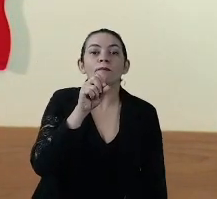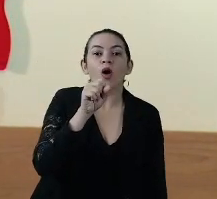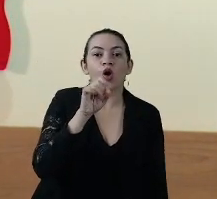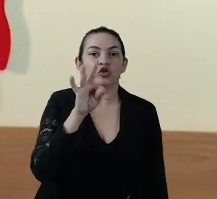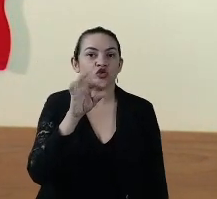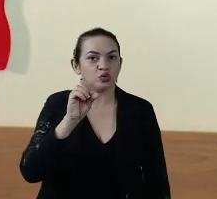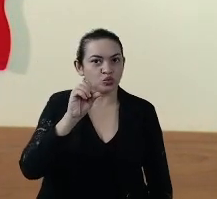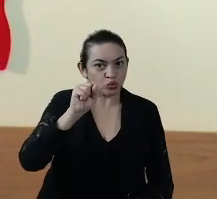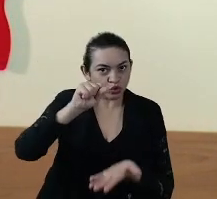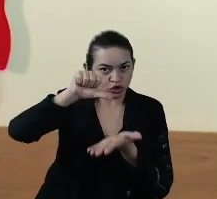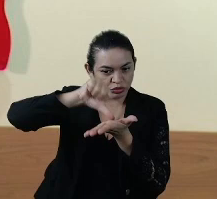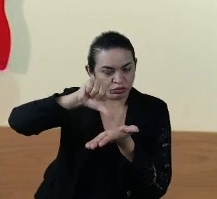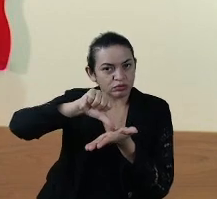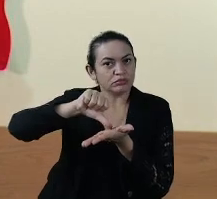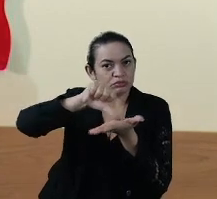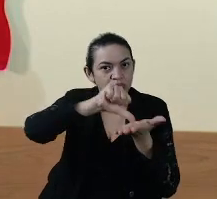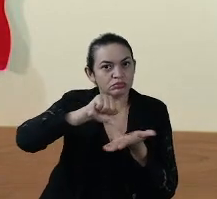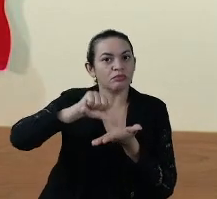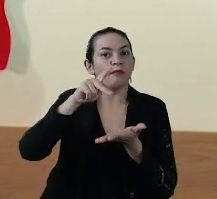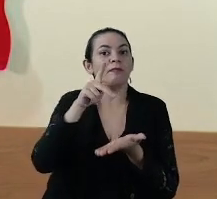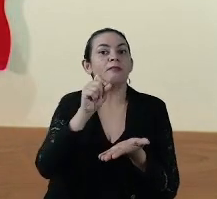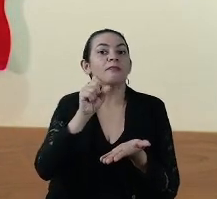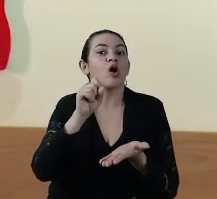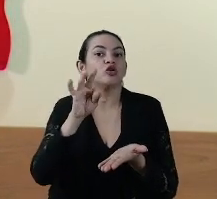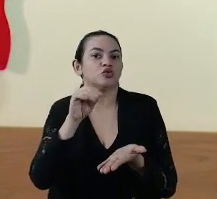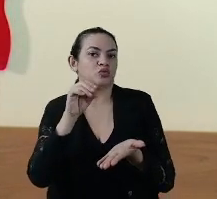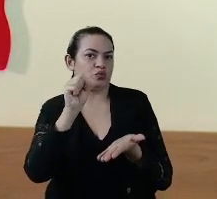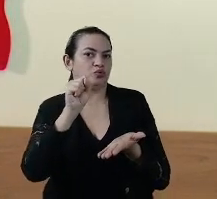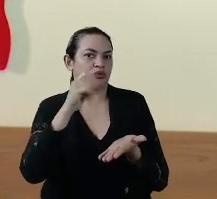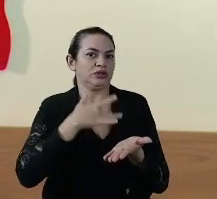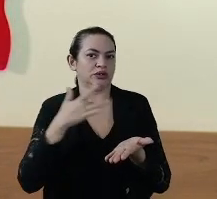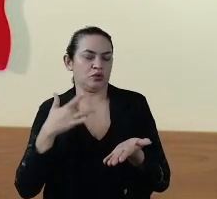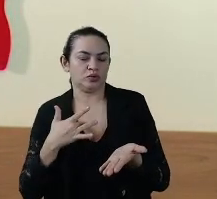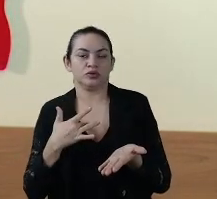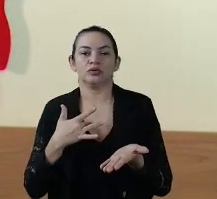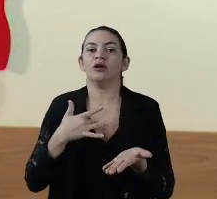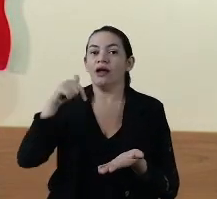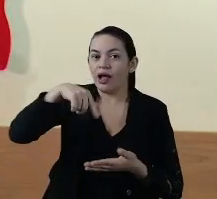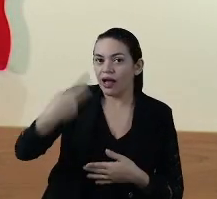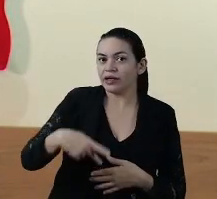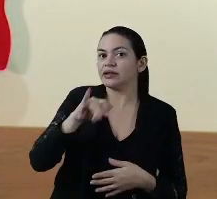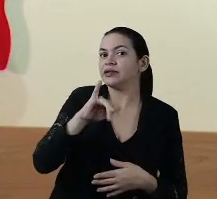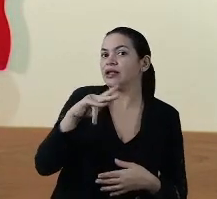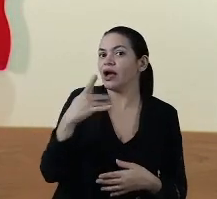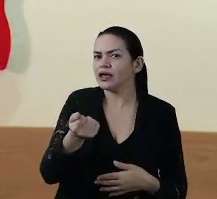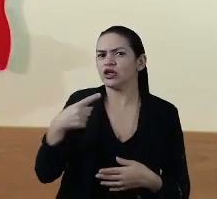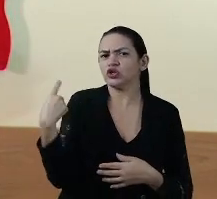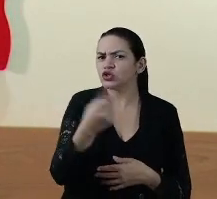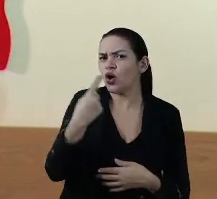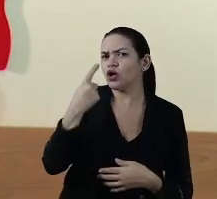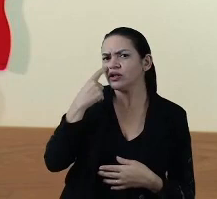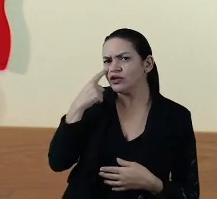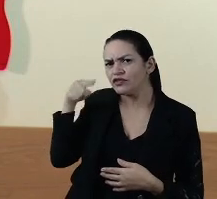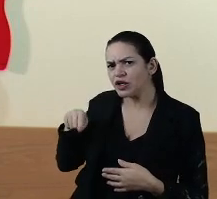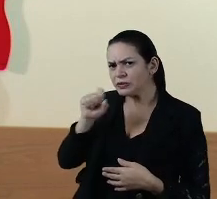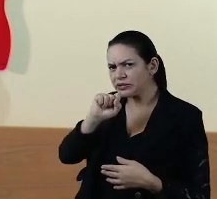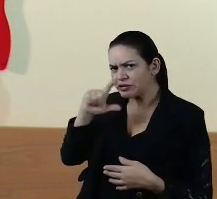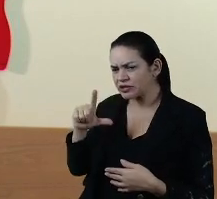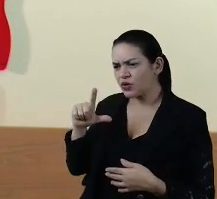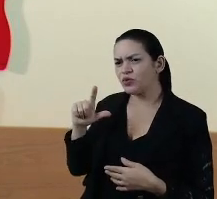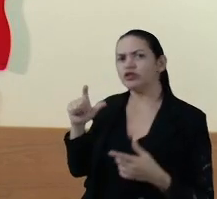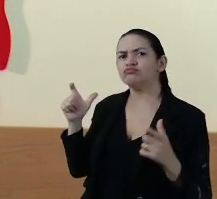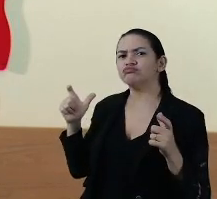No que se refere às portas de entrada estaduais na ilha, nós notamos uma visível diminuição